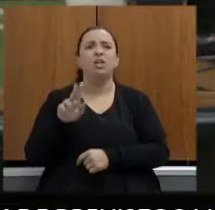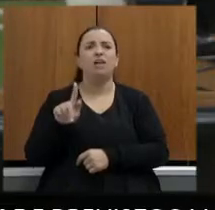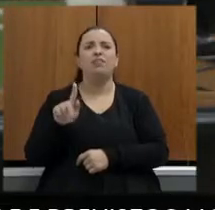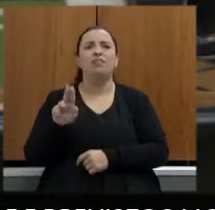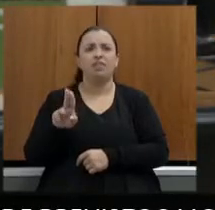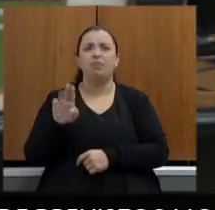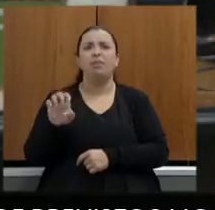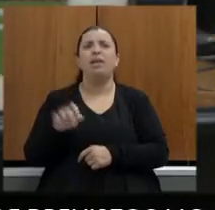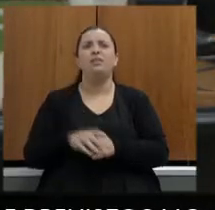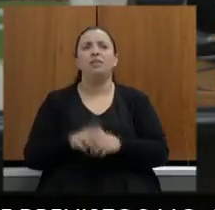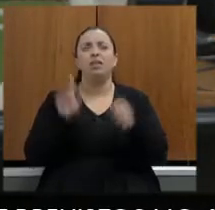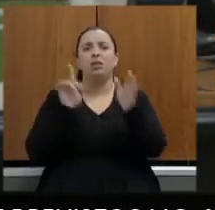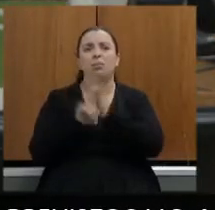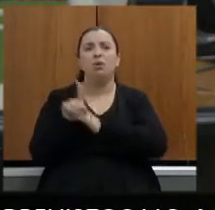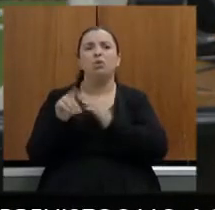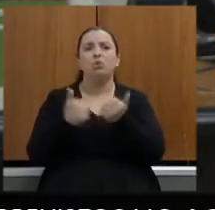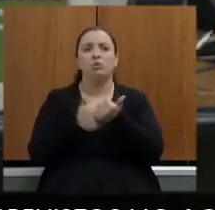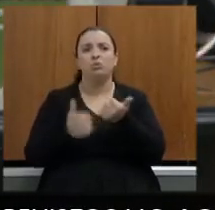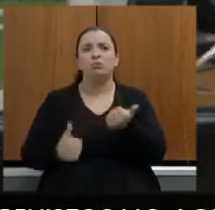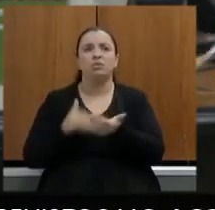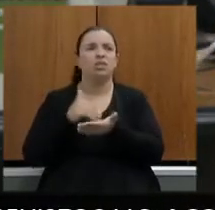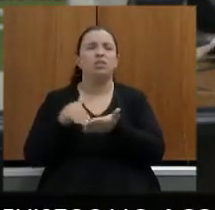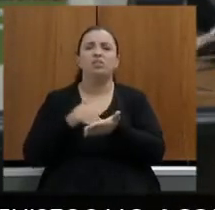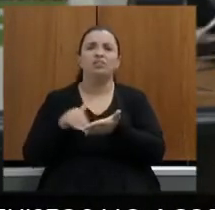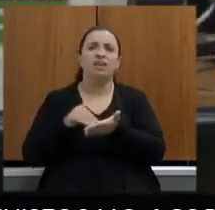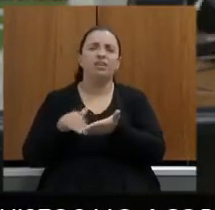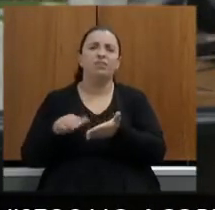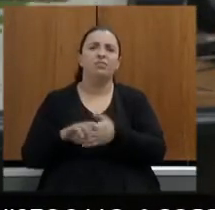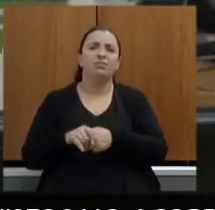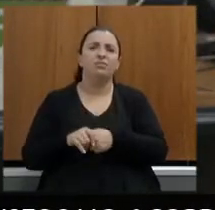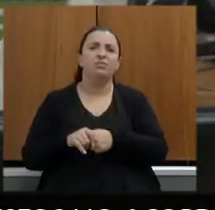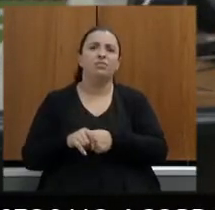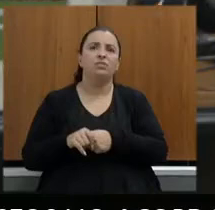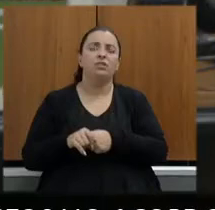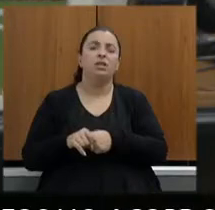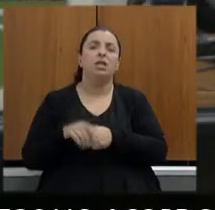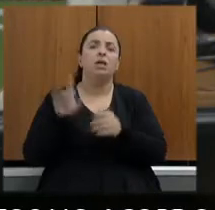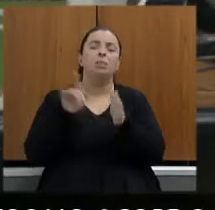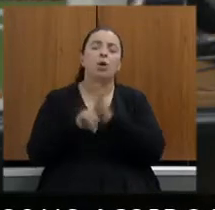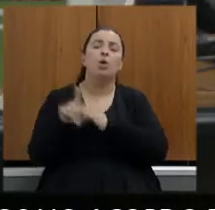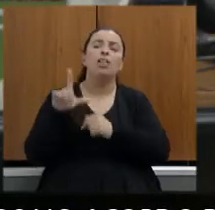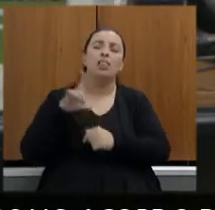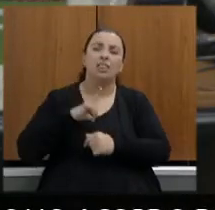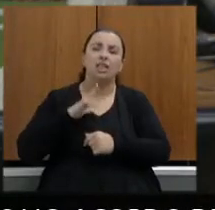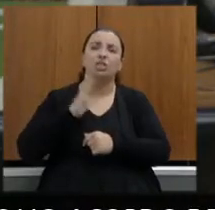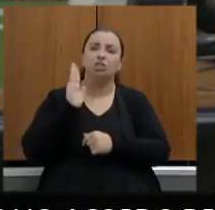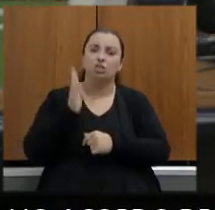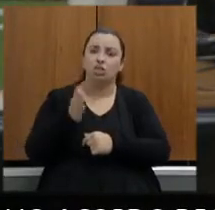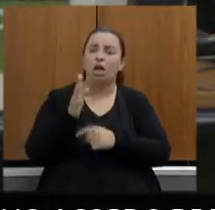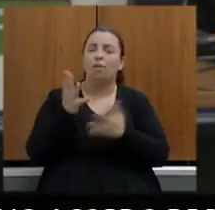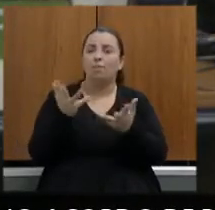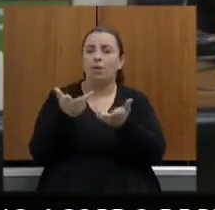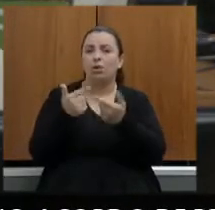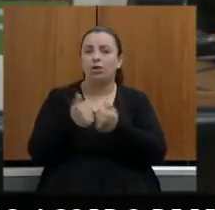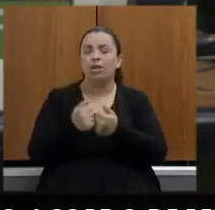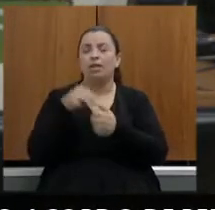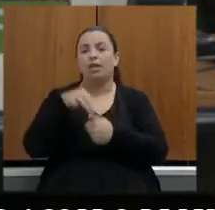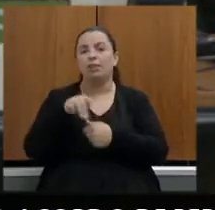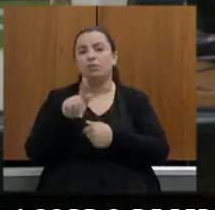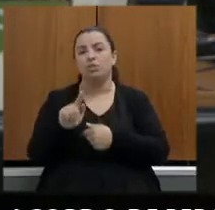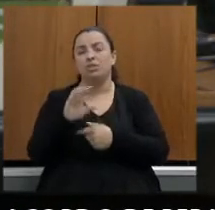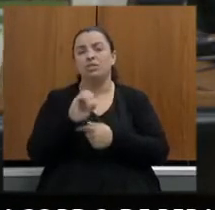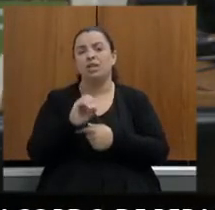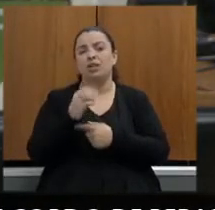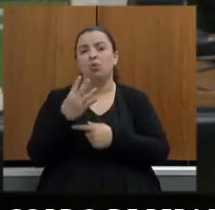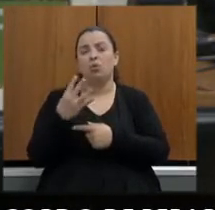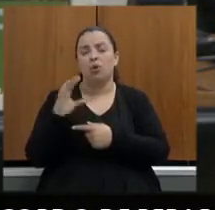ou ao subsecretário está previsto melhoria na MG 040 no trecho entre